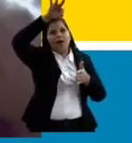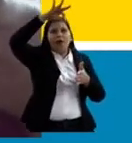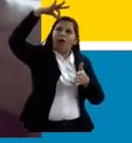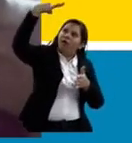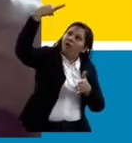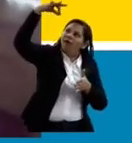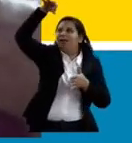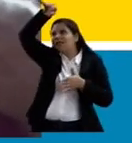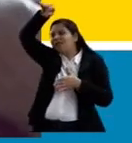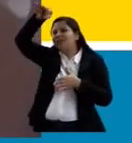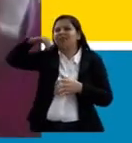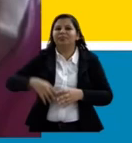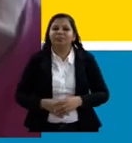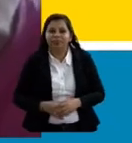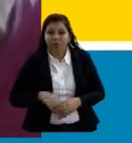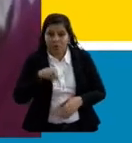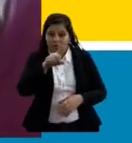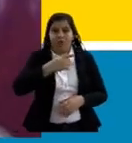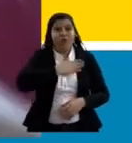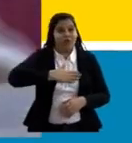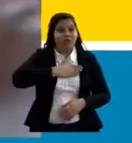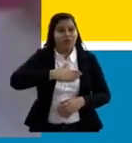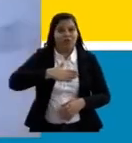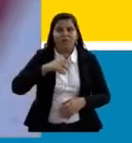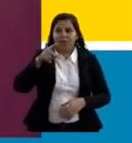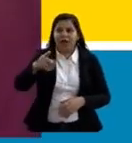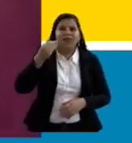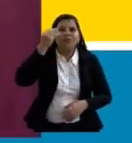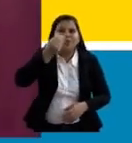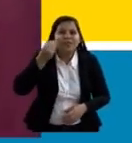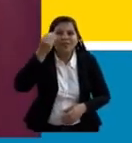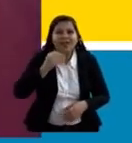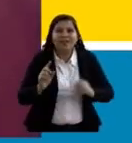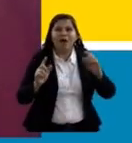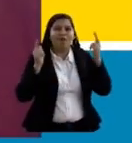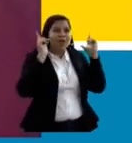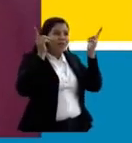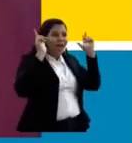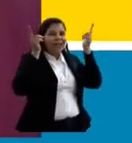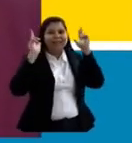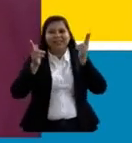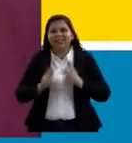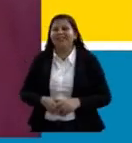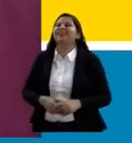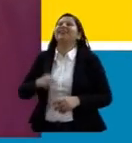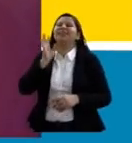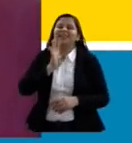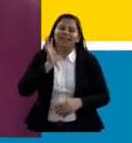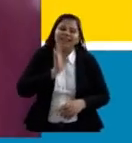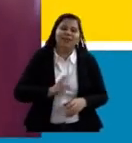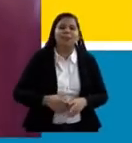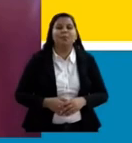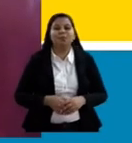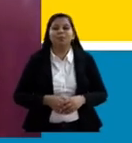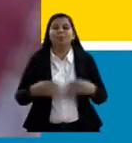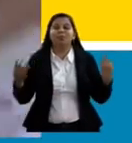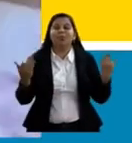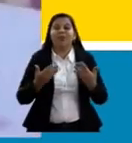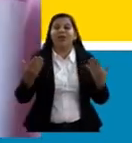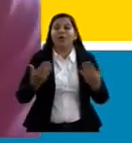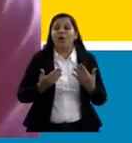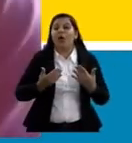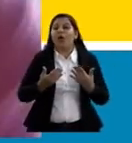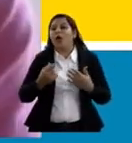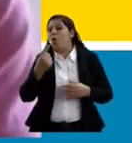Você gostou da experiência? Foi divertido? Foi divertido. Foi? Ai, que legal. E agora responde uma coisa para a gente.